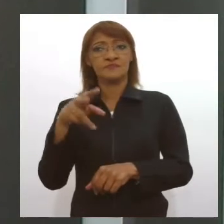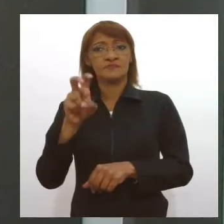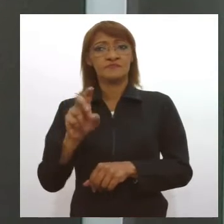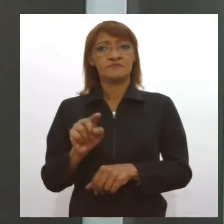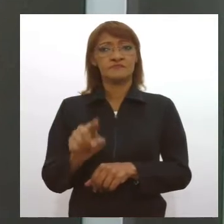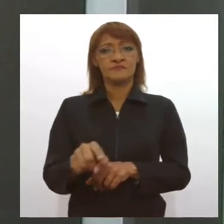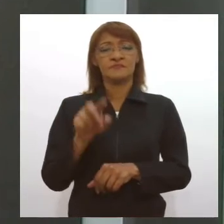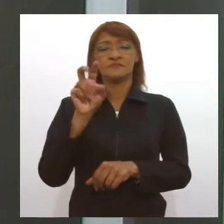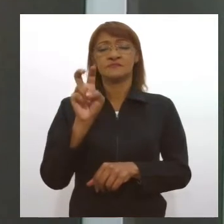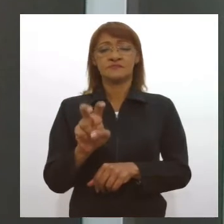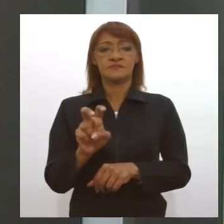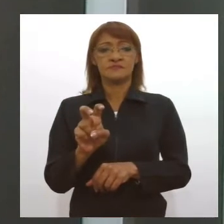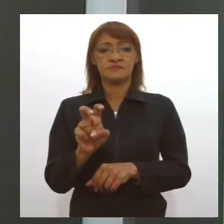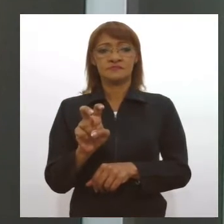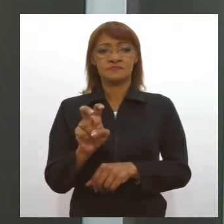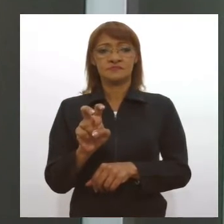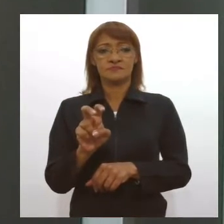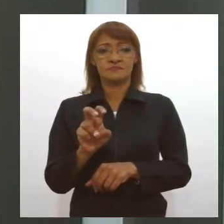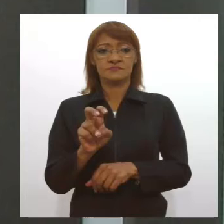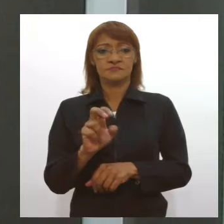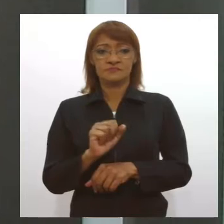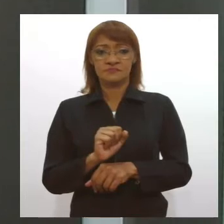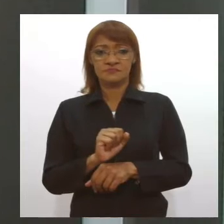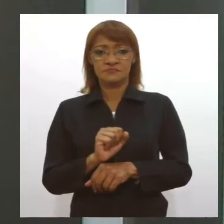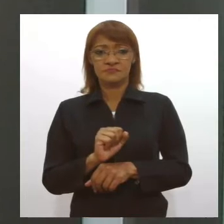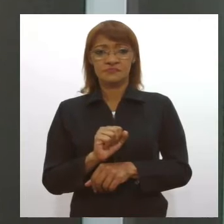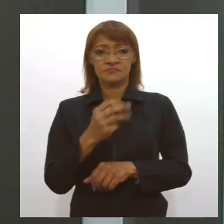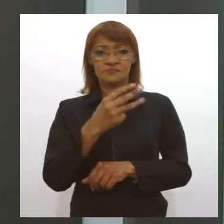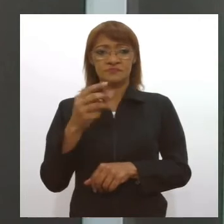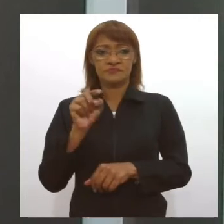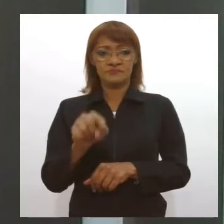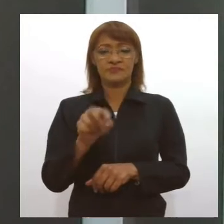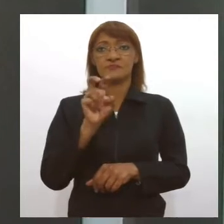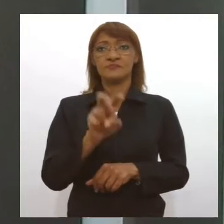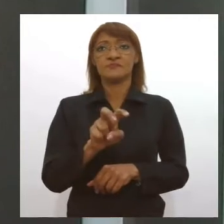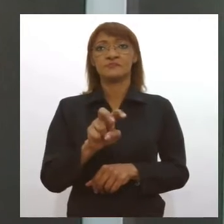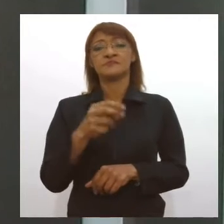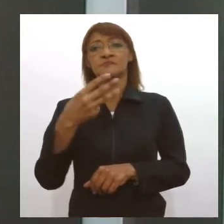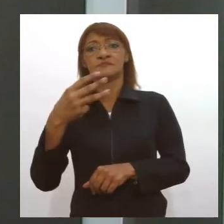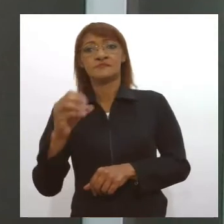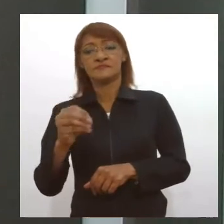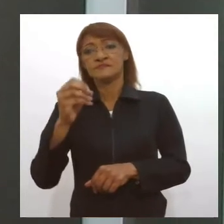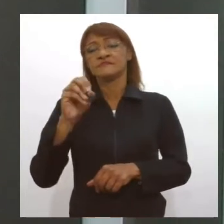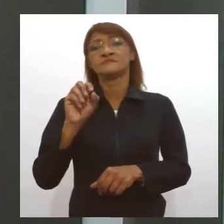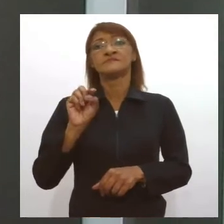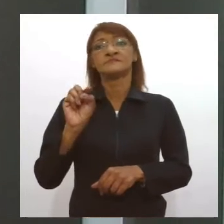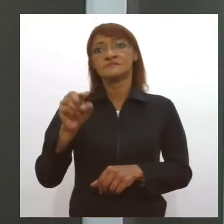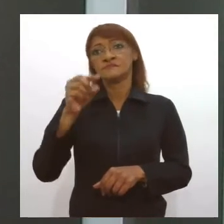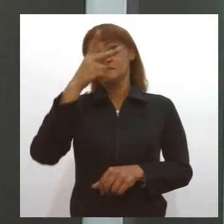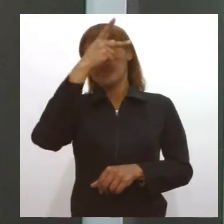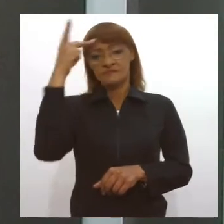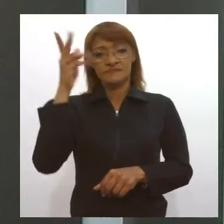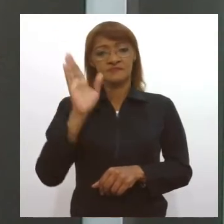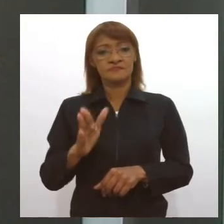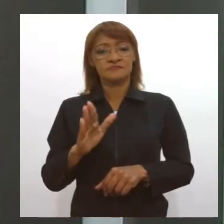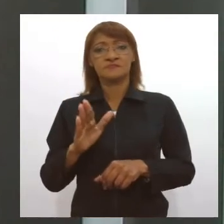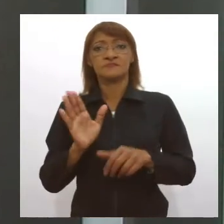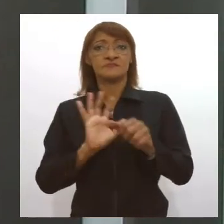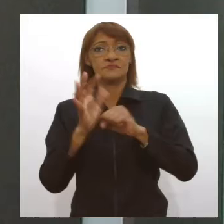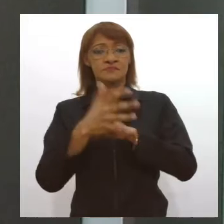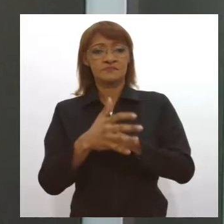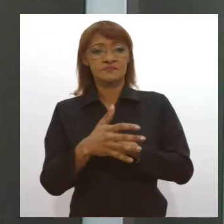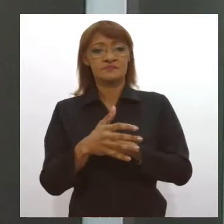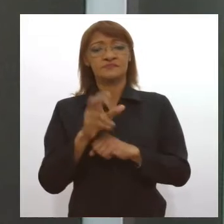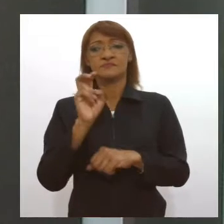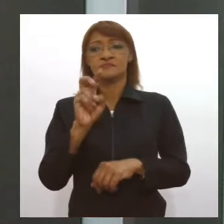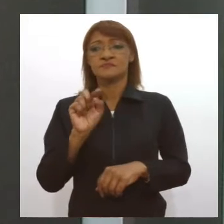.520 pessoas que já testaram positivo para a Covid-19 e 5.071